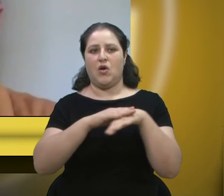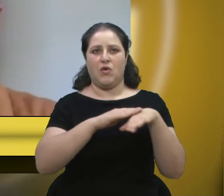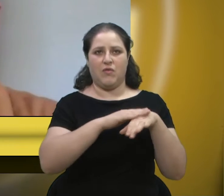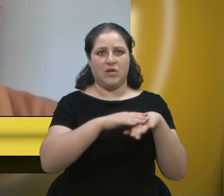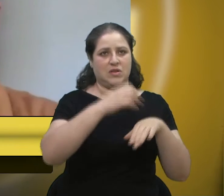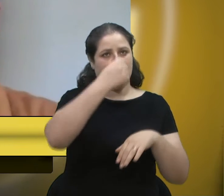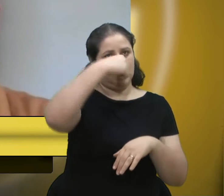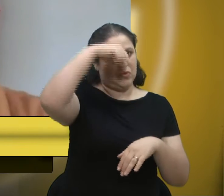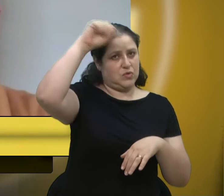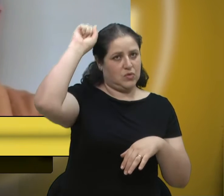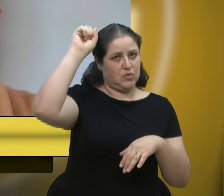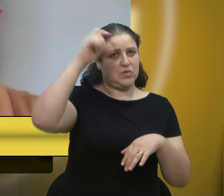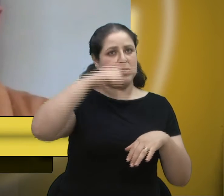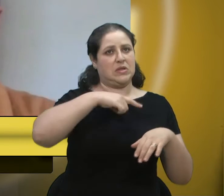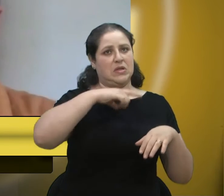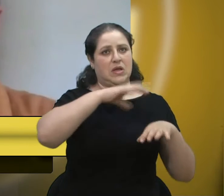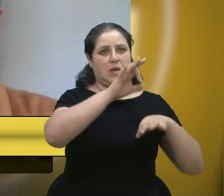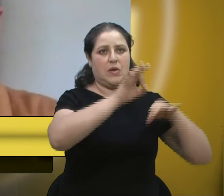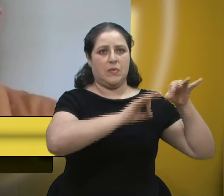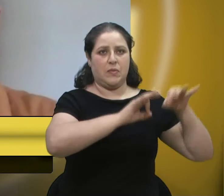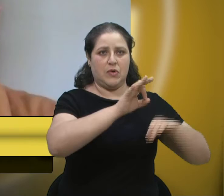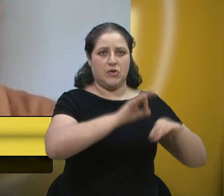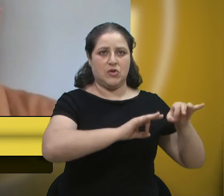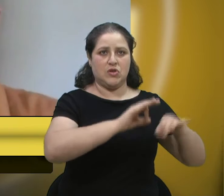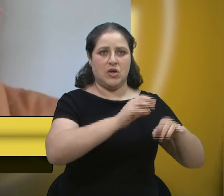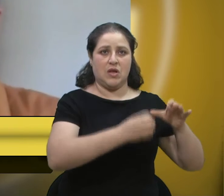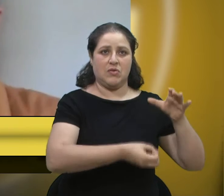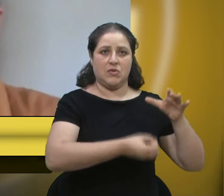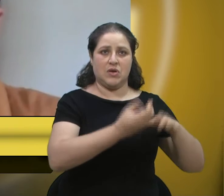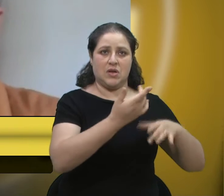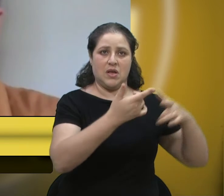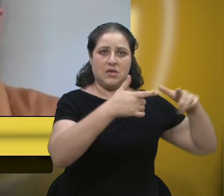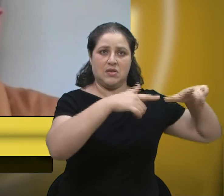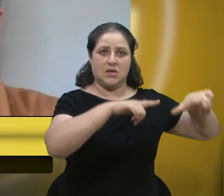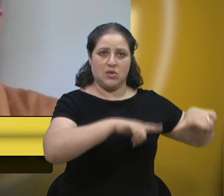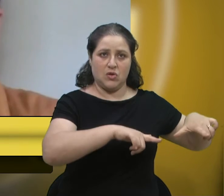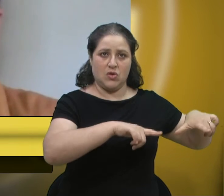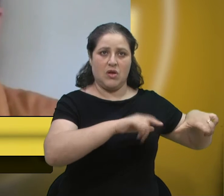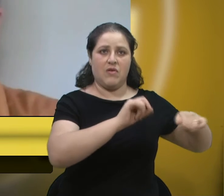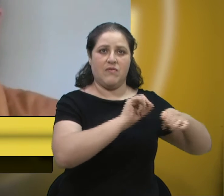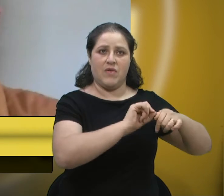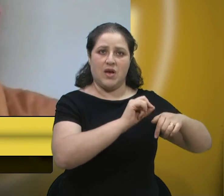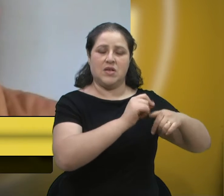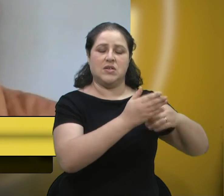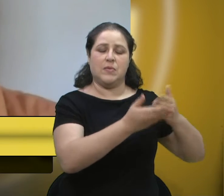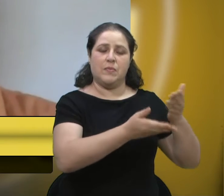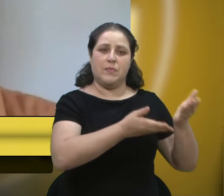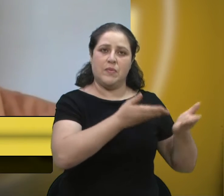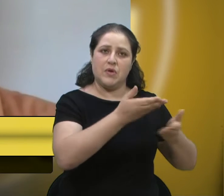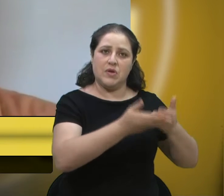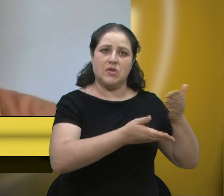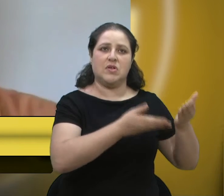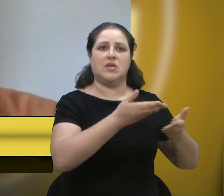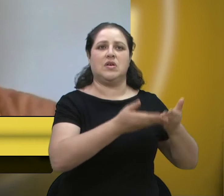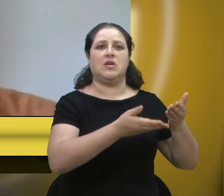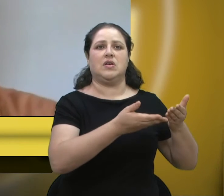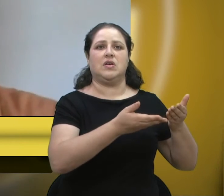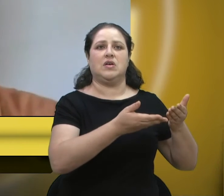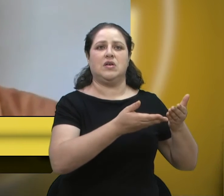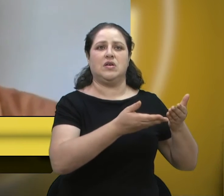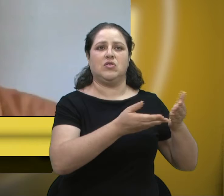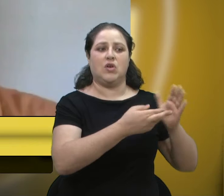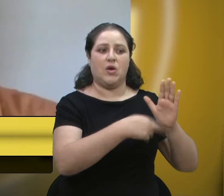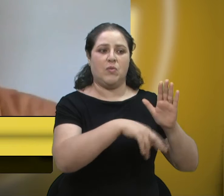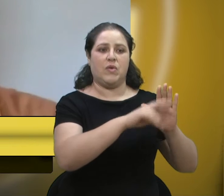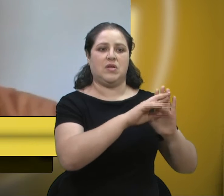a criação de um setor que faria todo esse processo de reabilitação pós-Covid, né, percebendo que